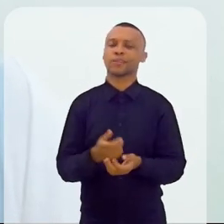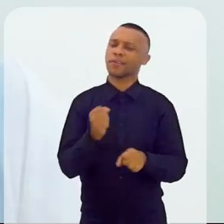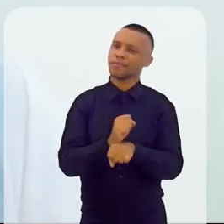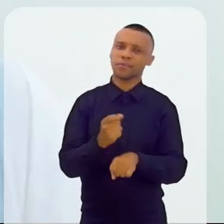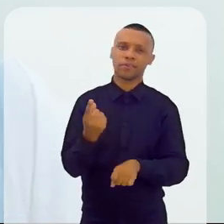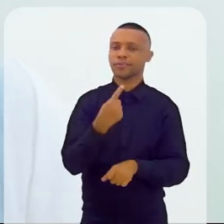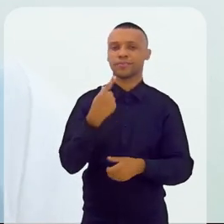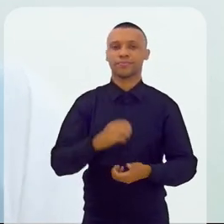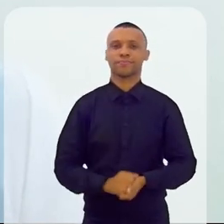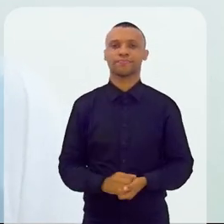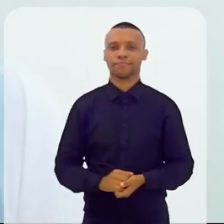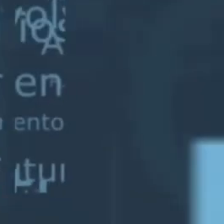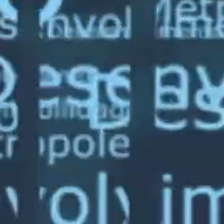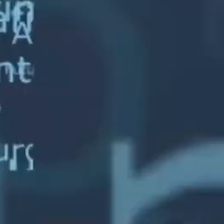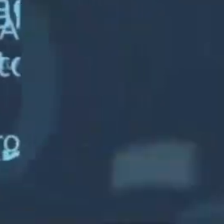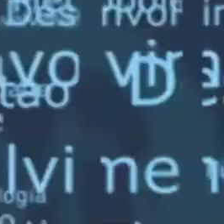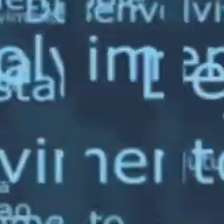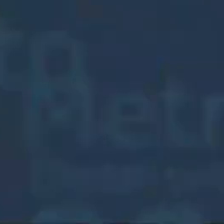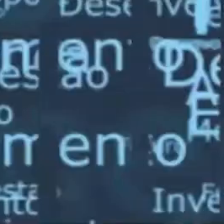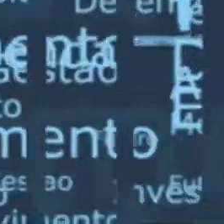questão. Fica com a gente.